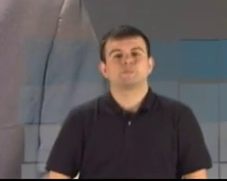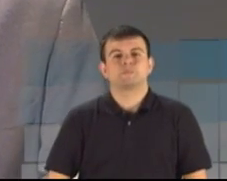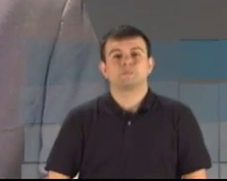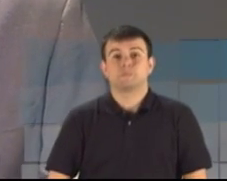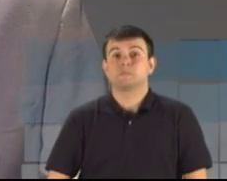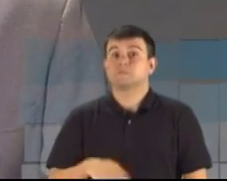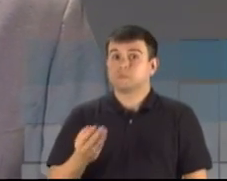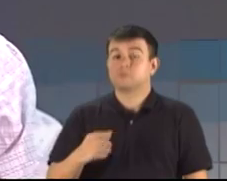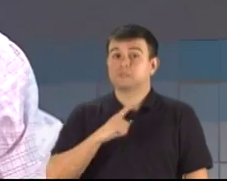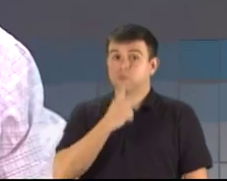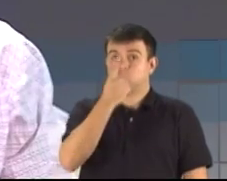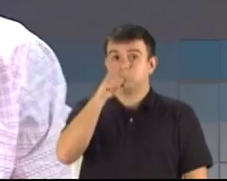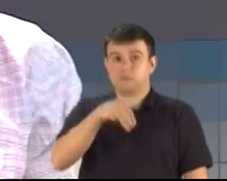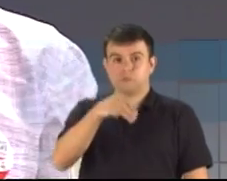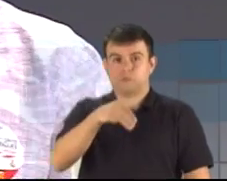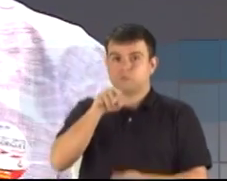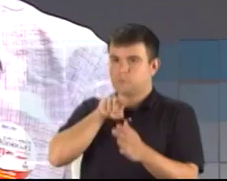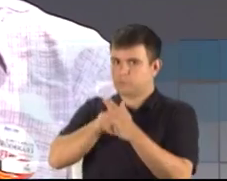um minuto para a pergunta.